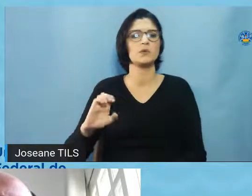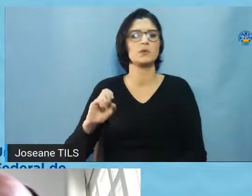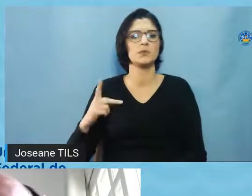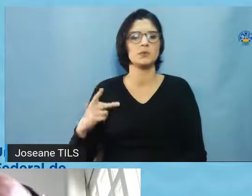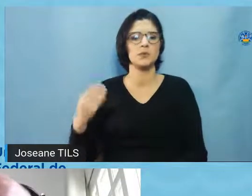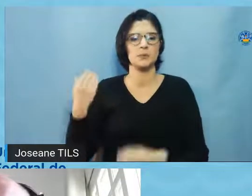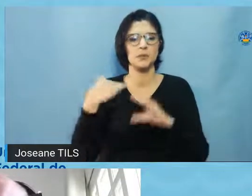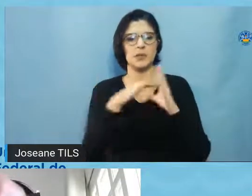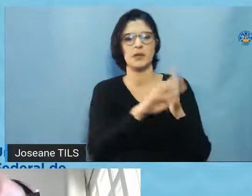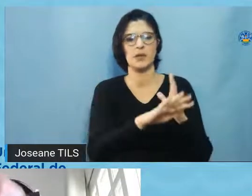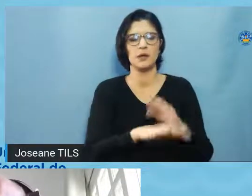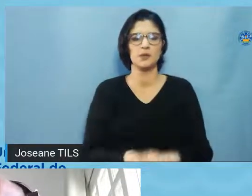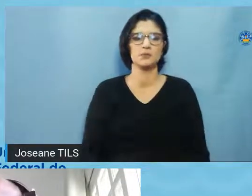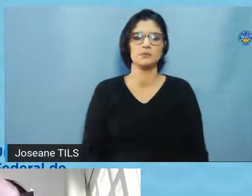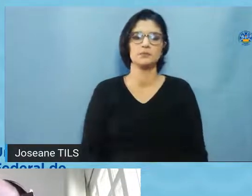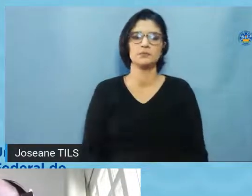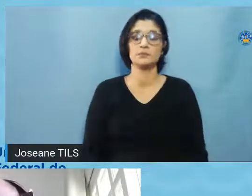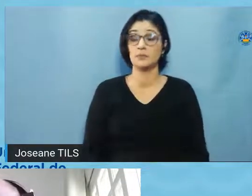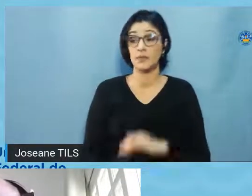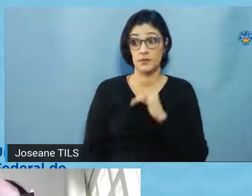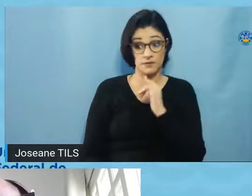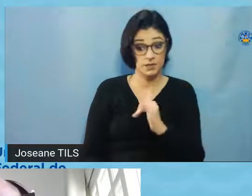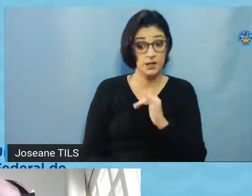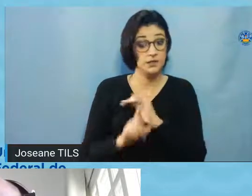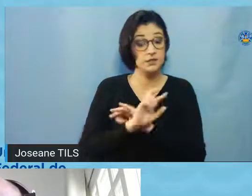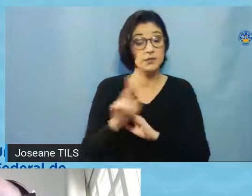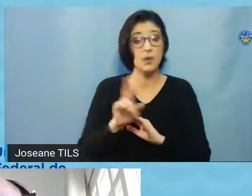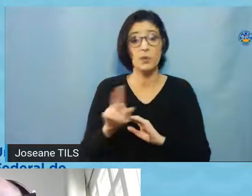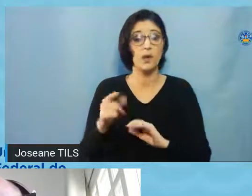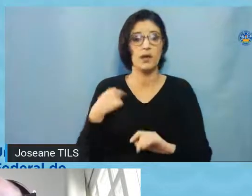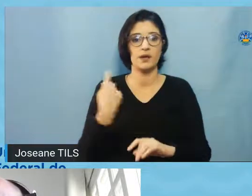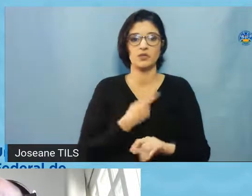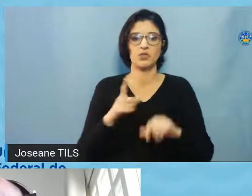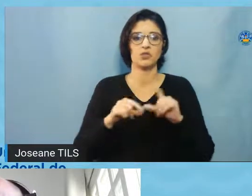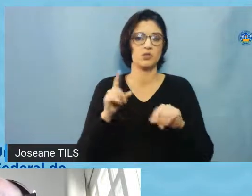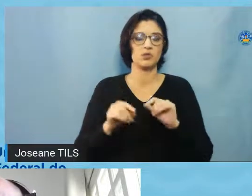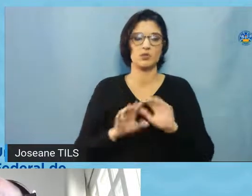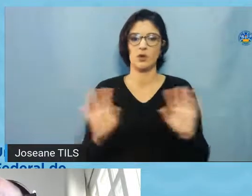A gente não escolhe o CEP, tá? Ele, enquanto professor do PROGRAW,